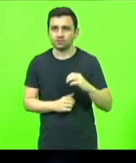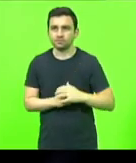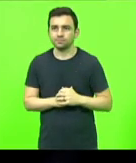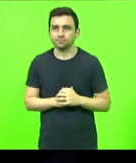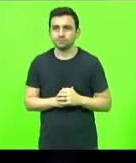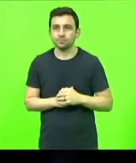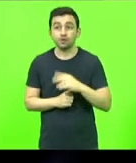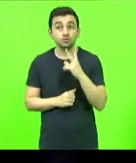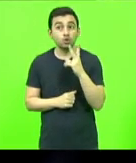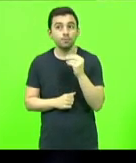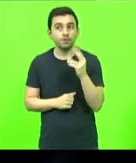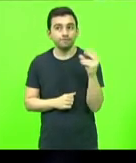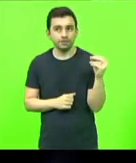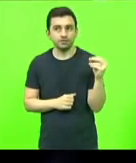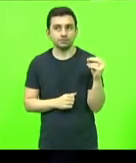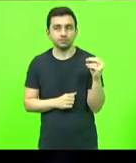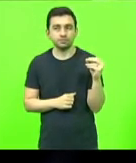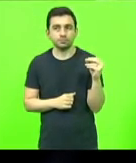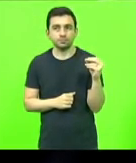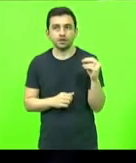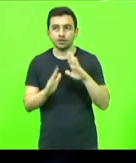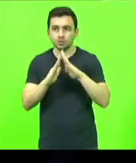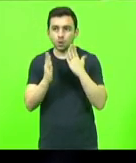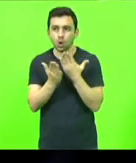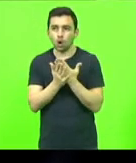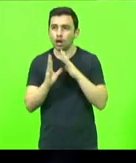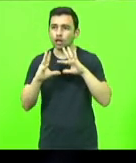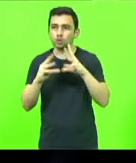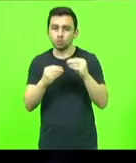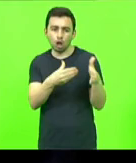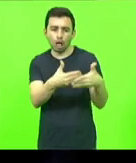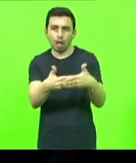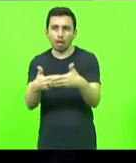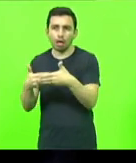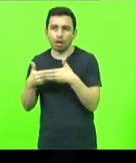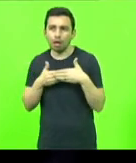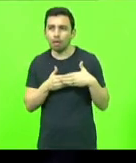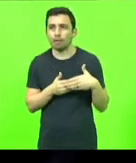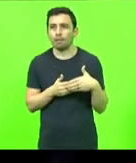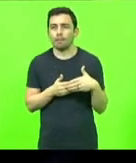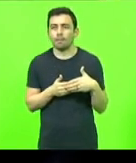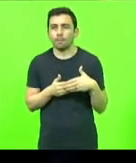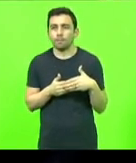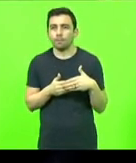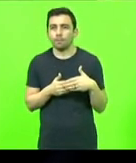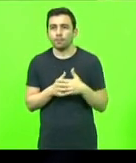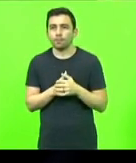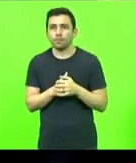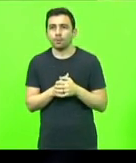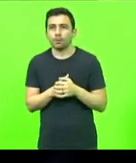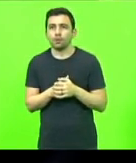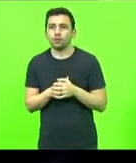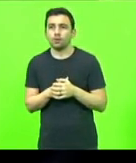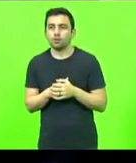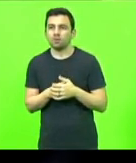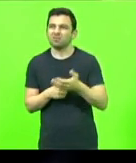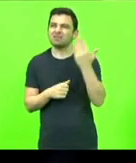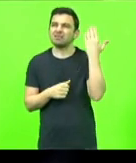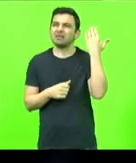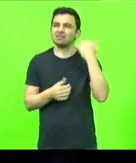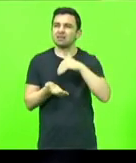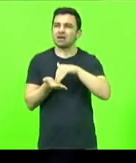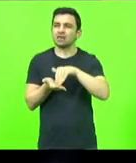aliás, 2020, as escolas todas ficaram fechadas e o antigo secretário sequer